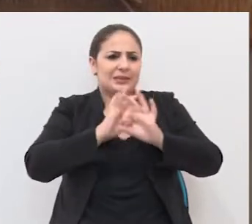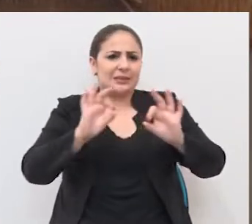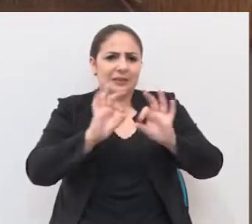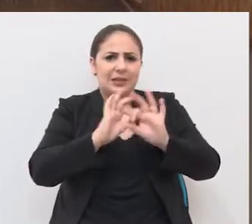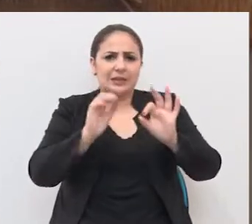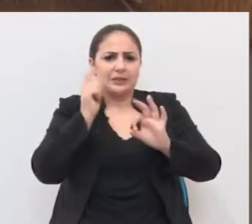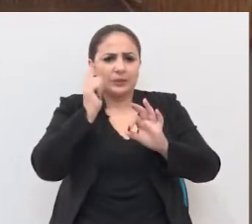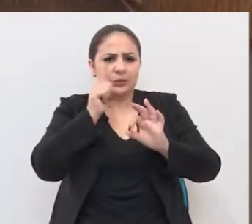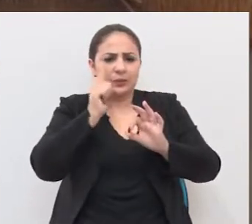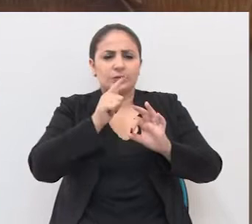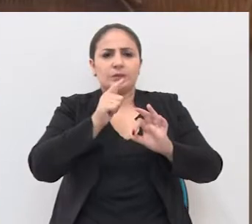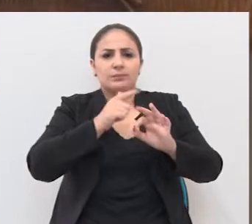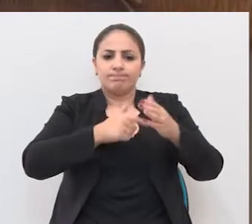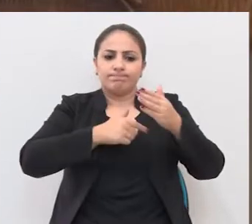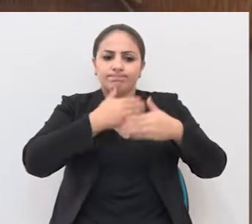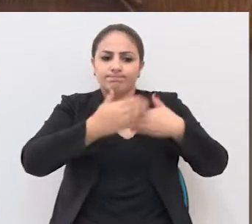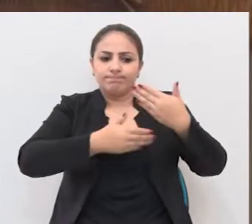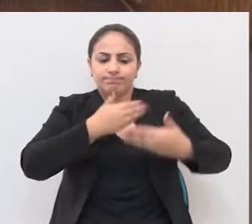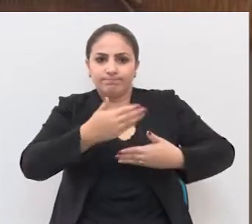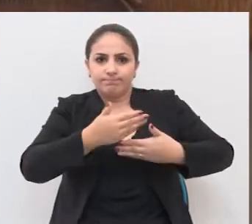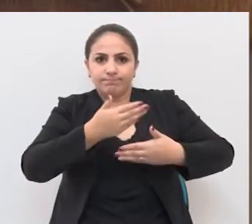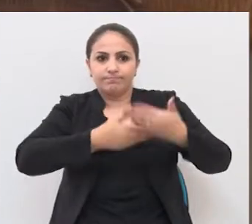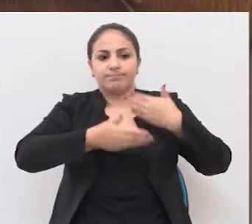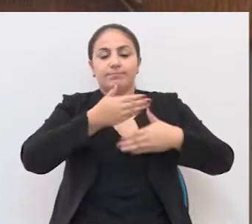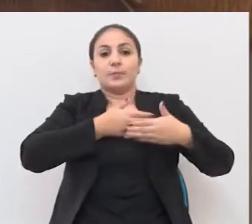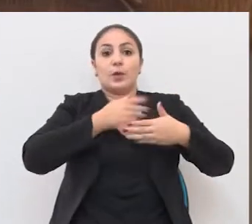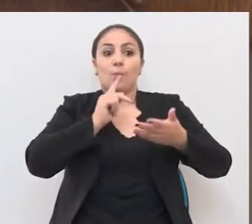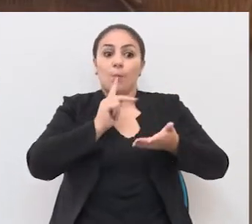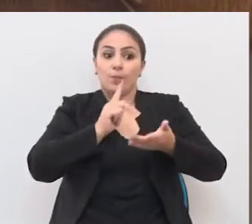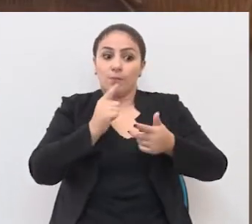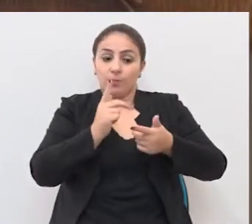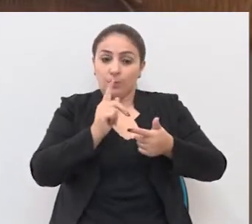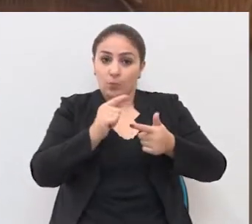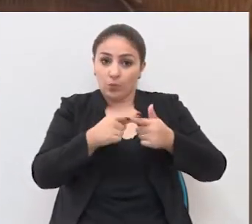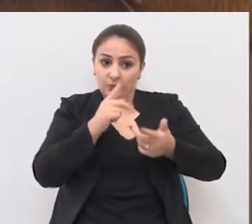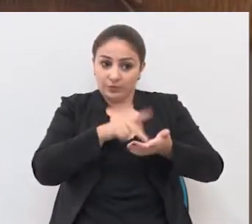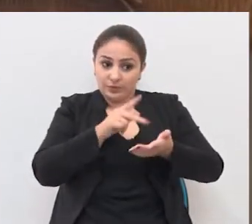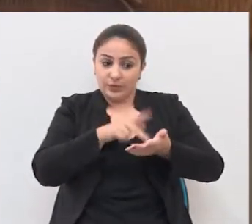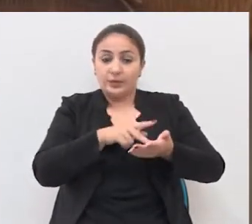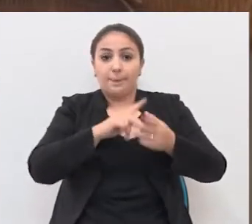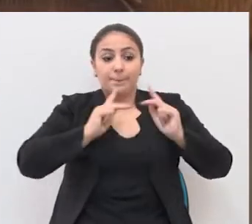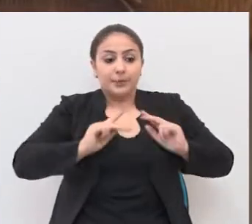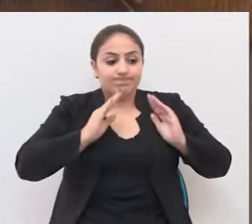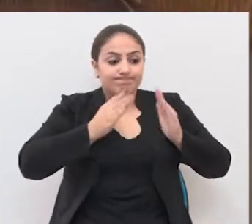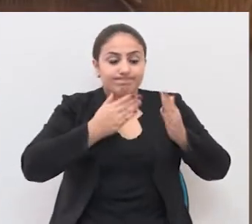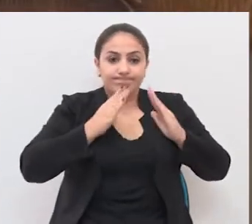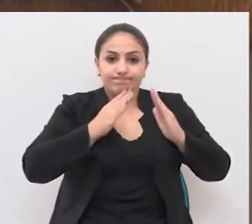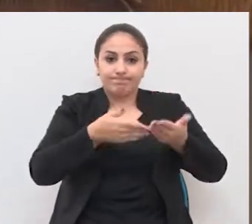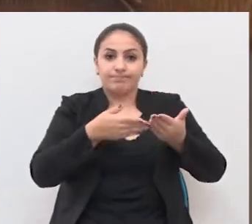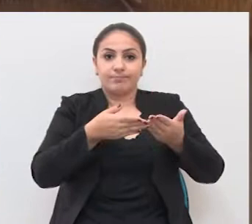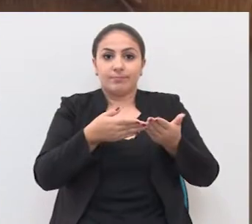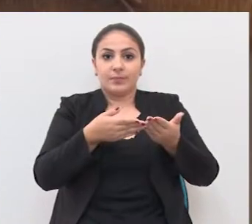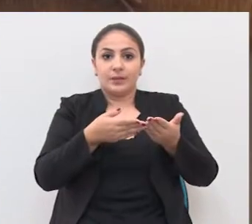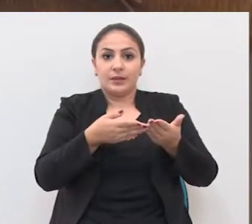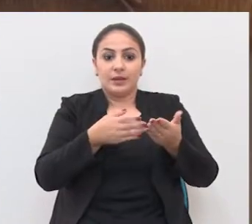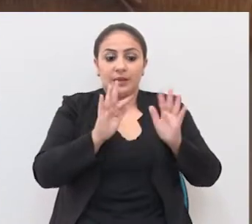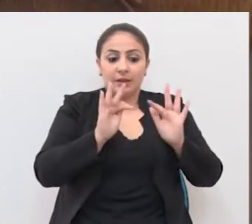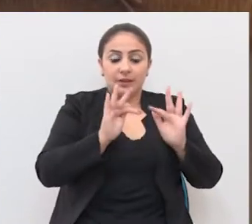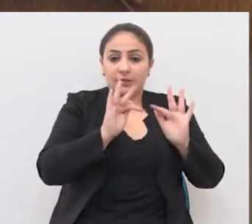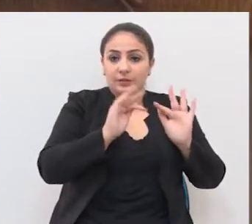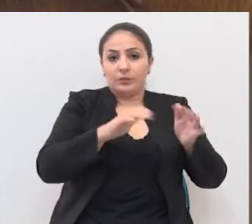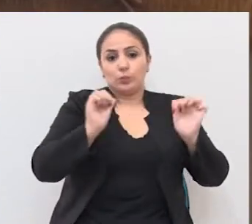nada que possa trazer para trás, porque realmente foram pessoas que se dedicaram, que saíram do seu